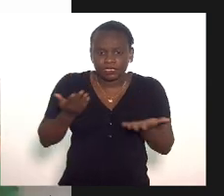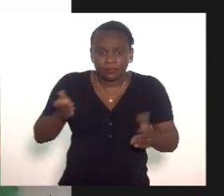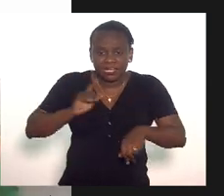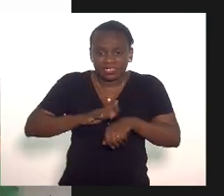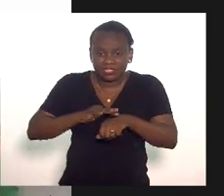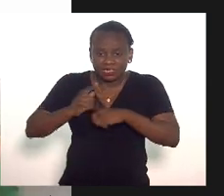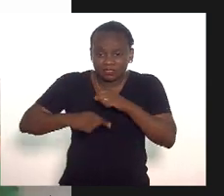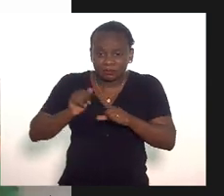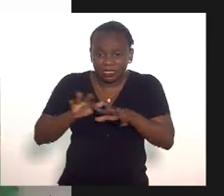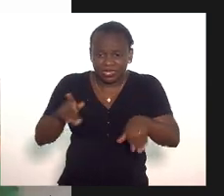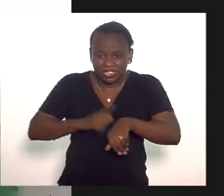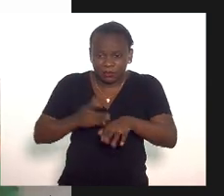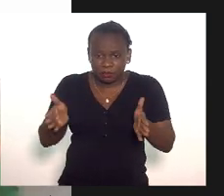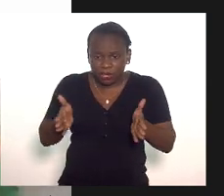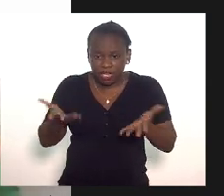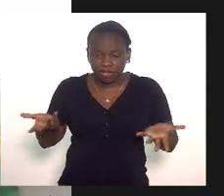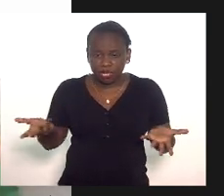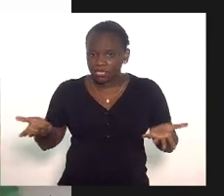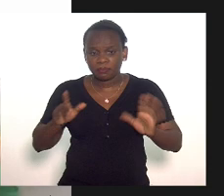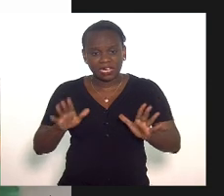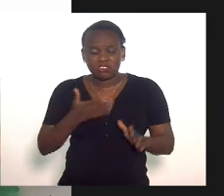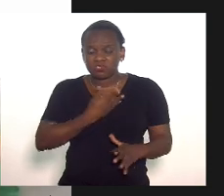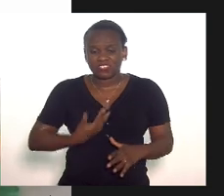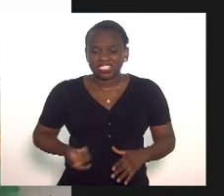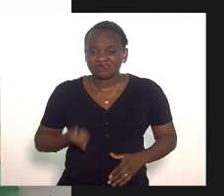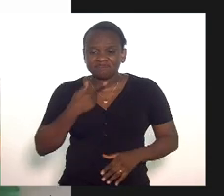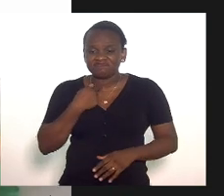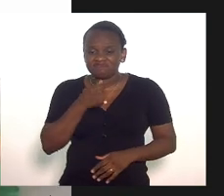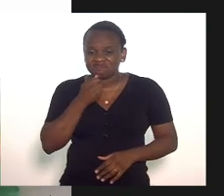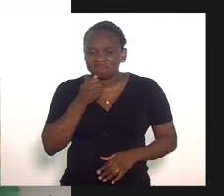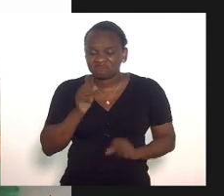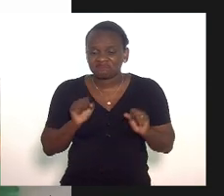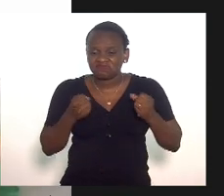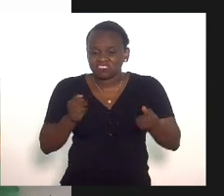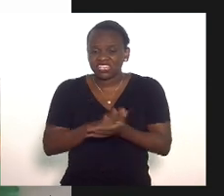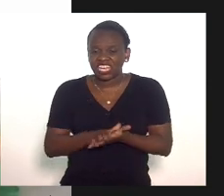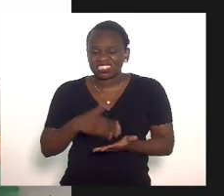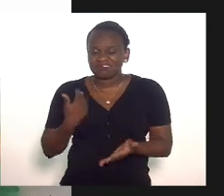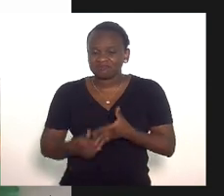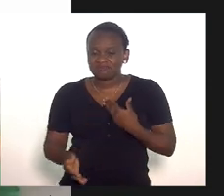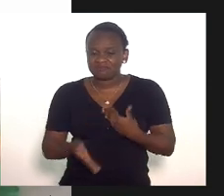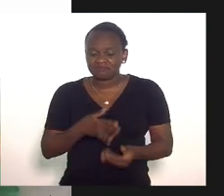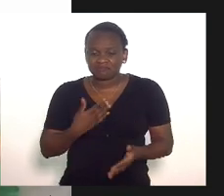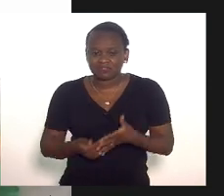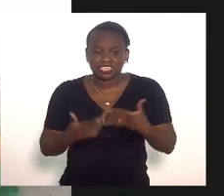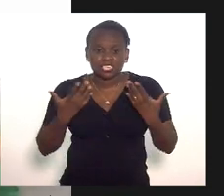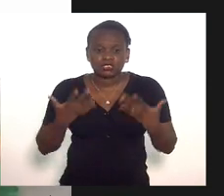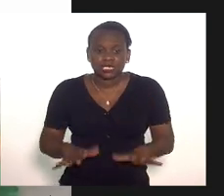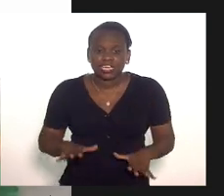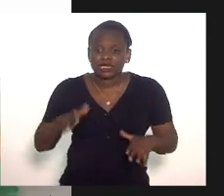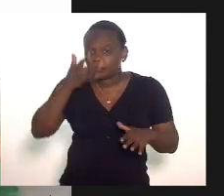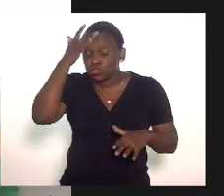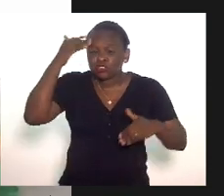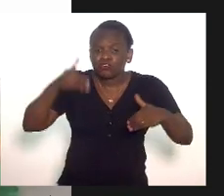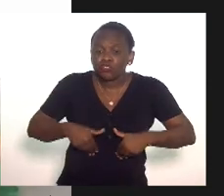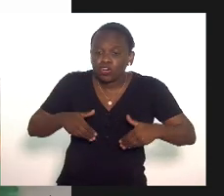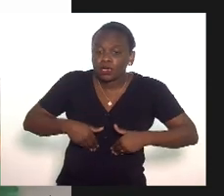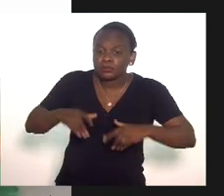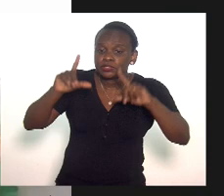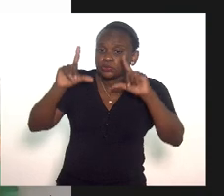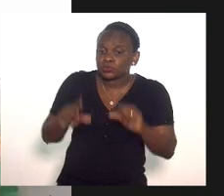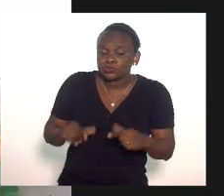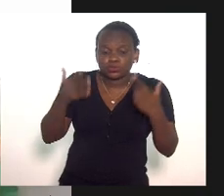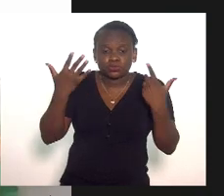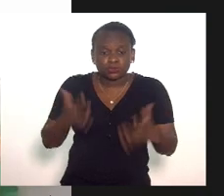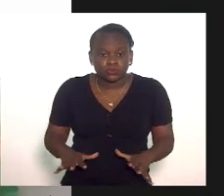mas a gente não vê vontade do governo federal em sanar a fome a